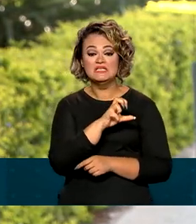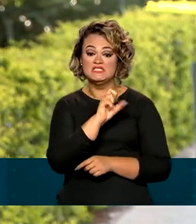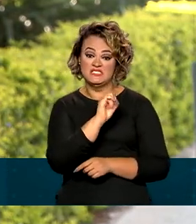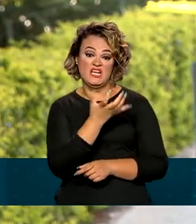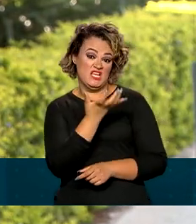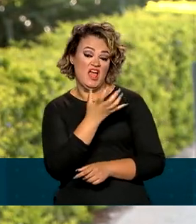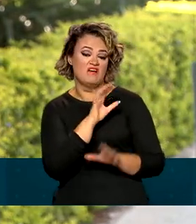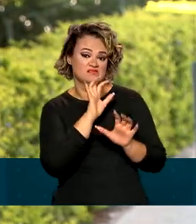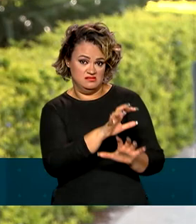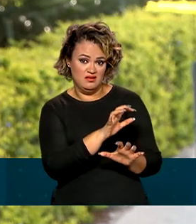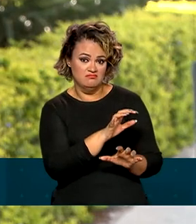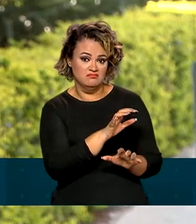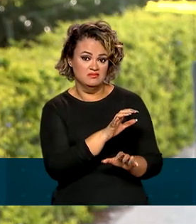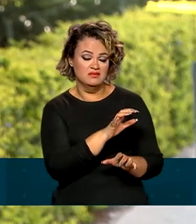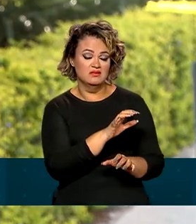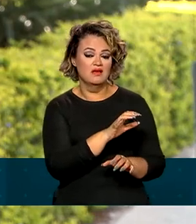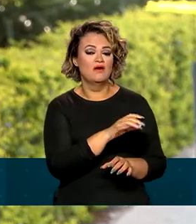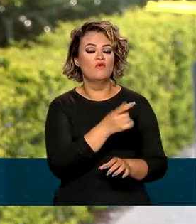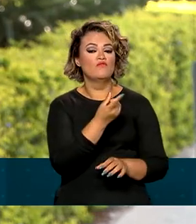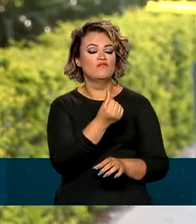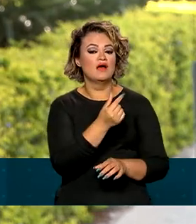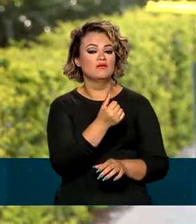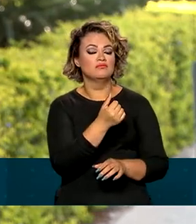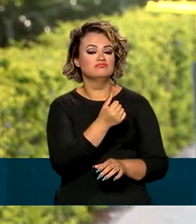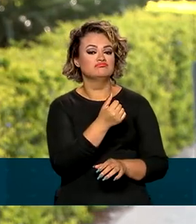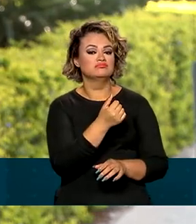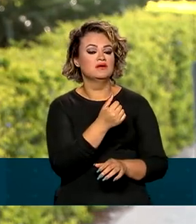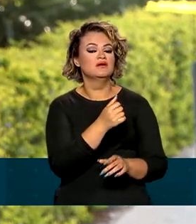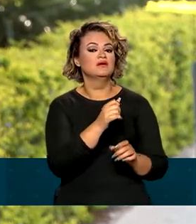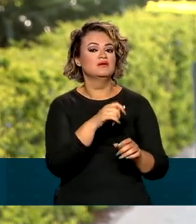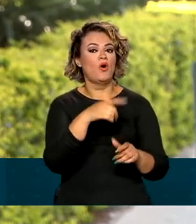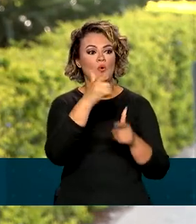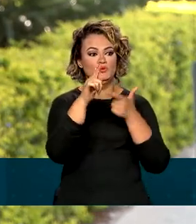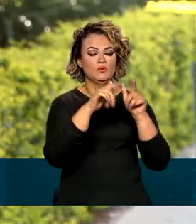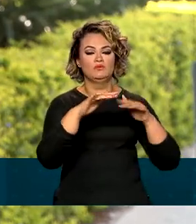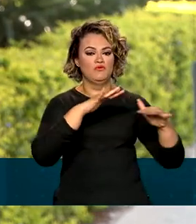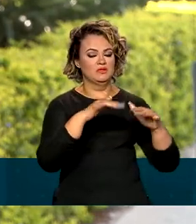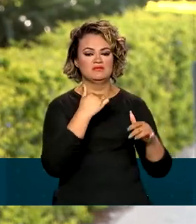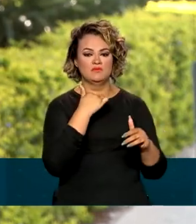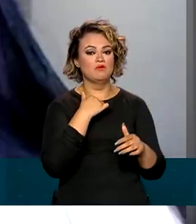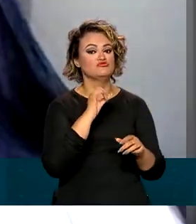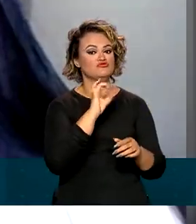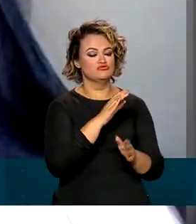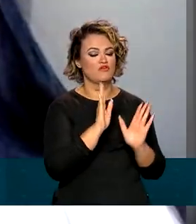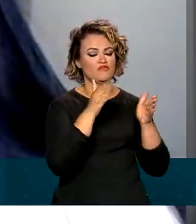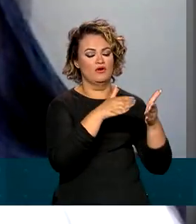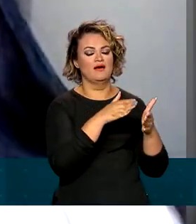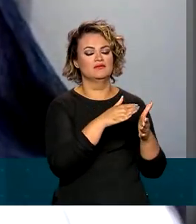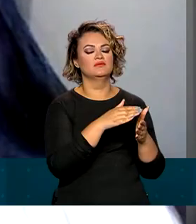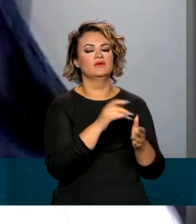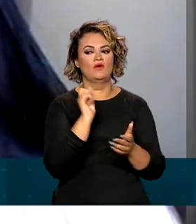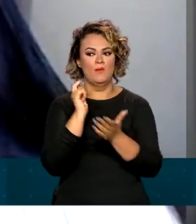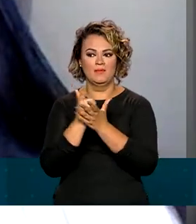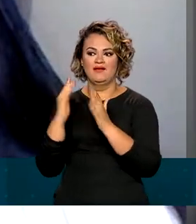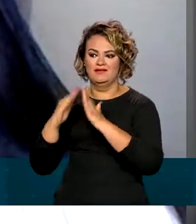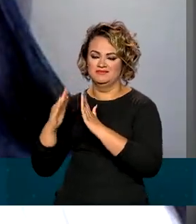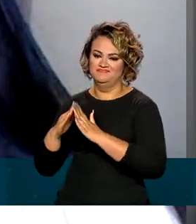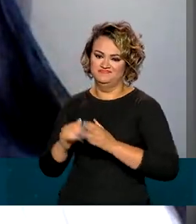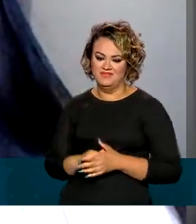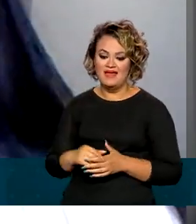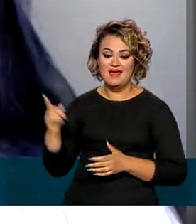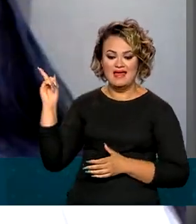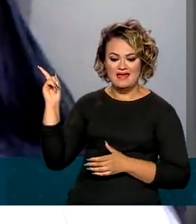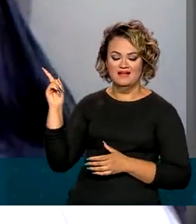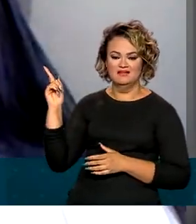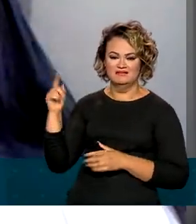optar por essa negociação, a quantia será bloqueada para outras movimentações. Para Eliane, que é especialista em